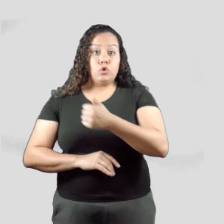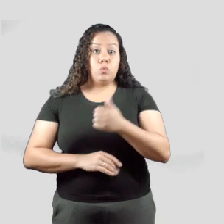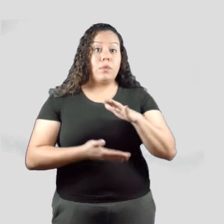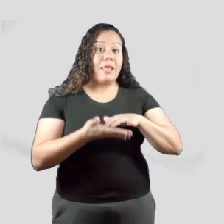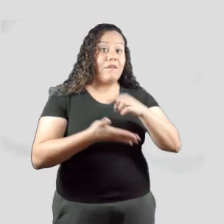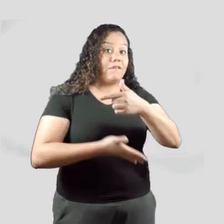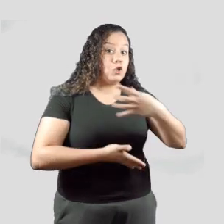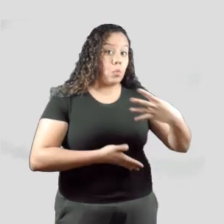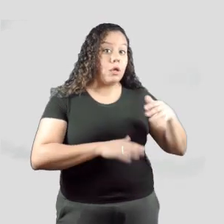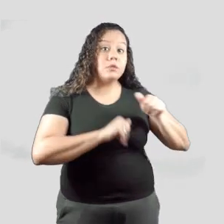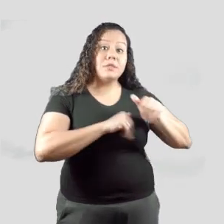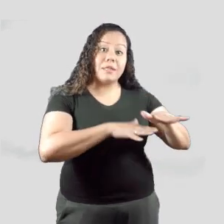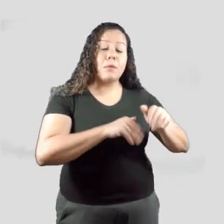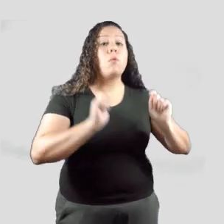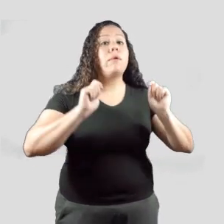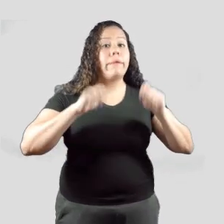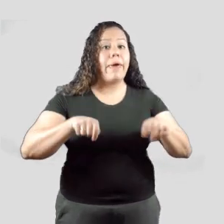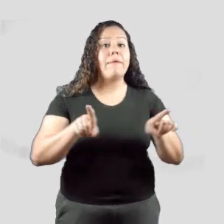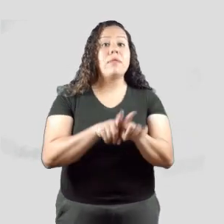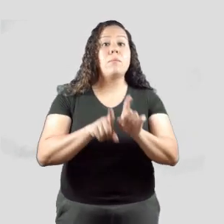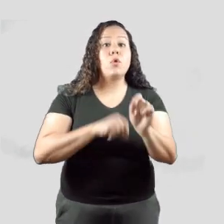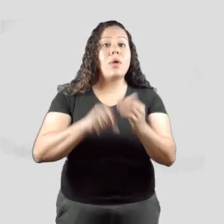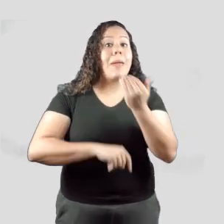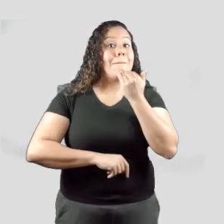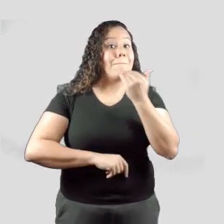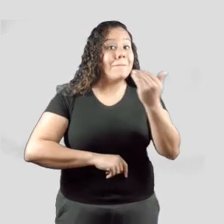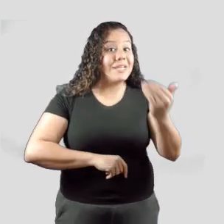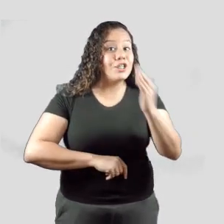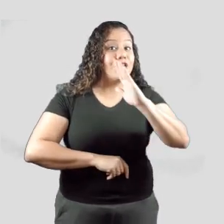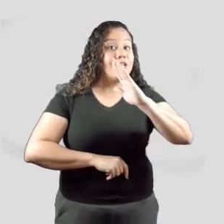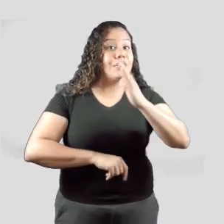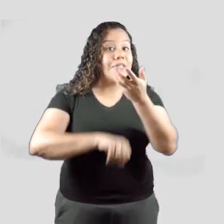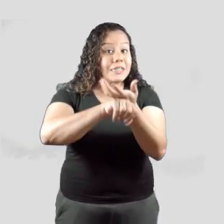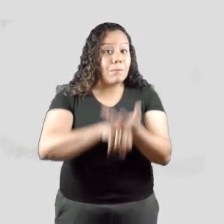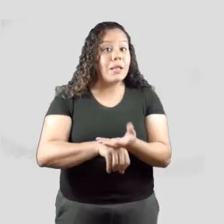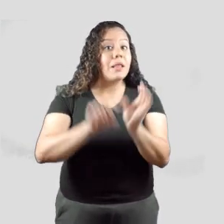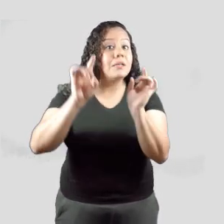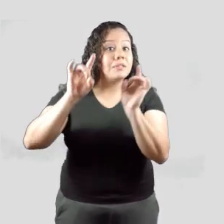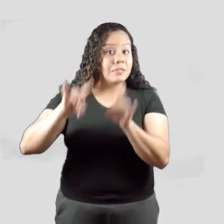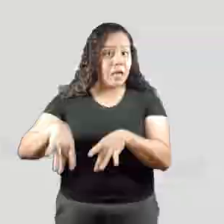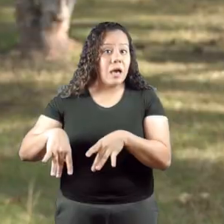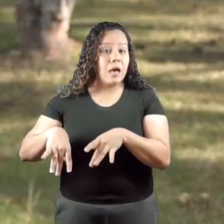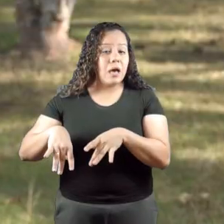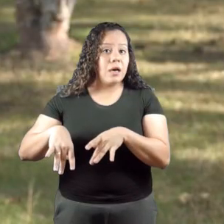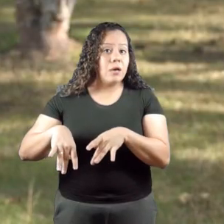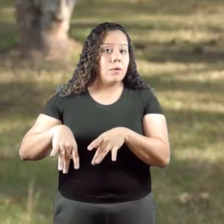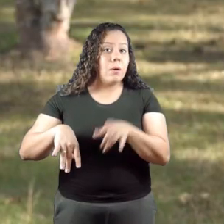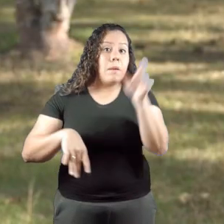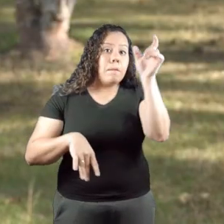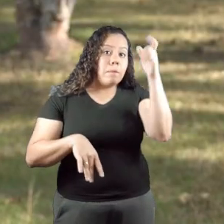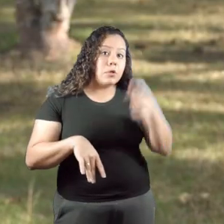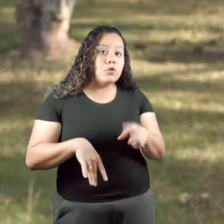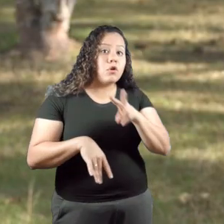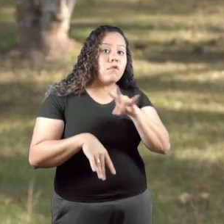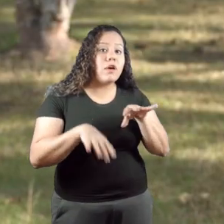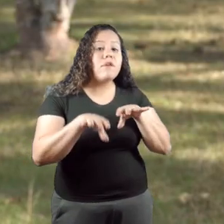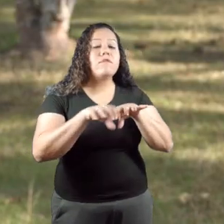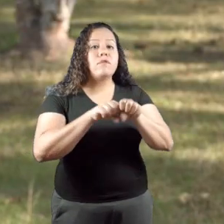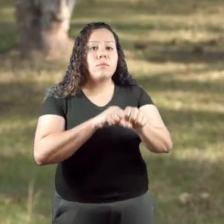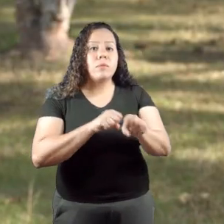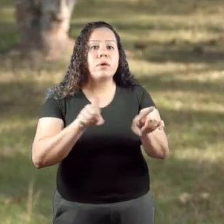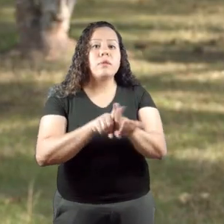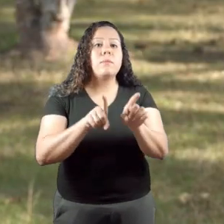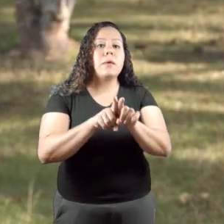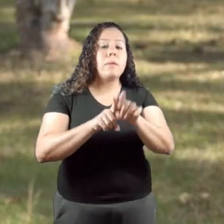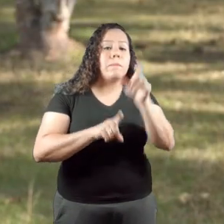No período de 21 a 24 de setembro, haverá a possibilidade de pedir dispensa de disciplinas pelos estudantes concluentes